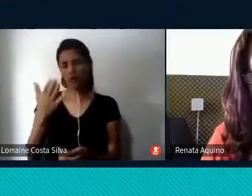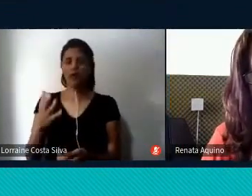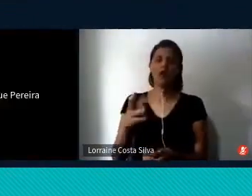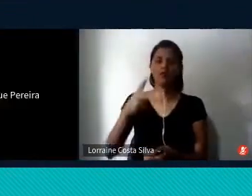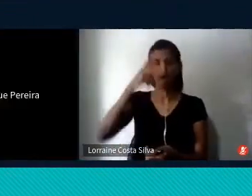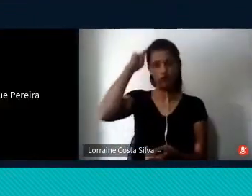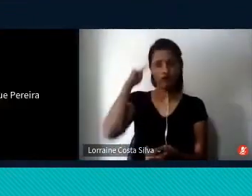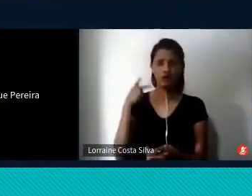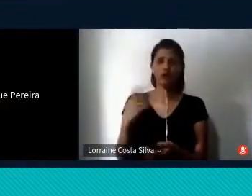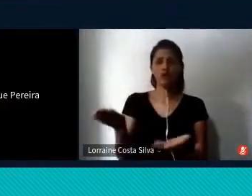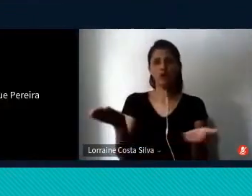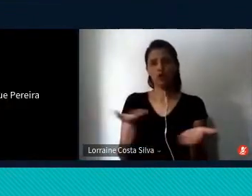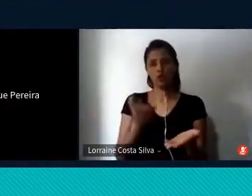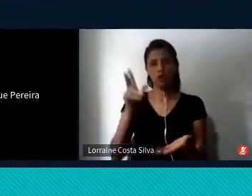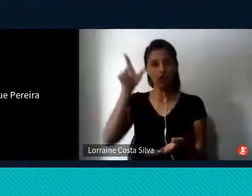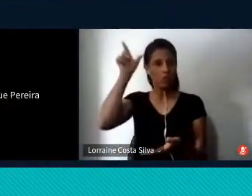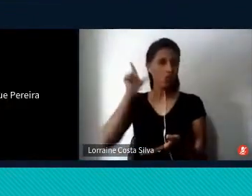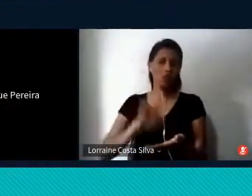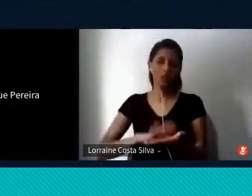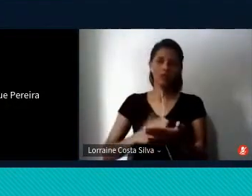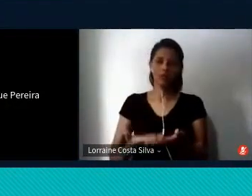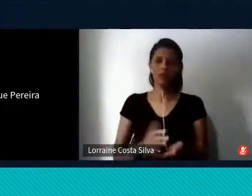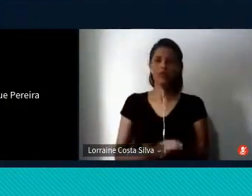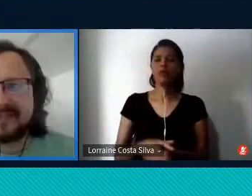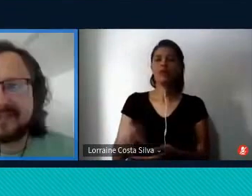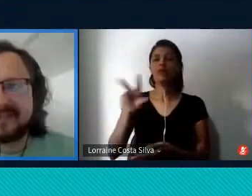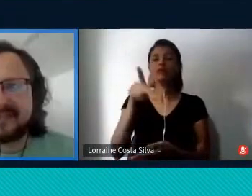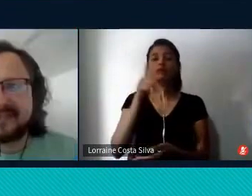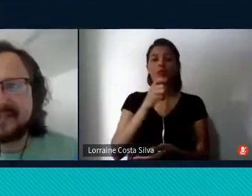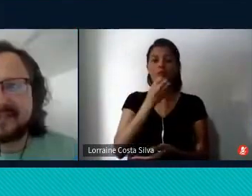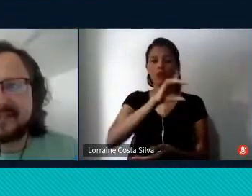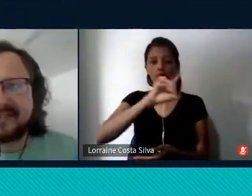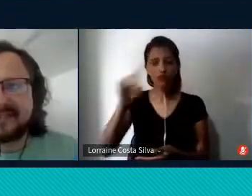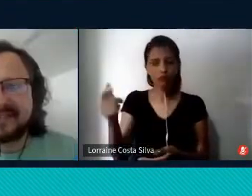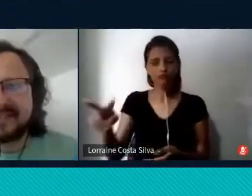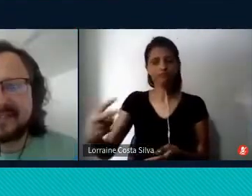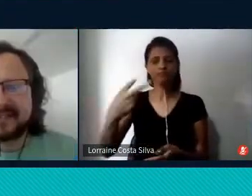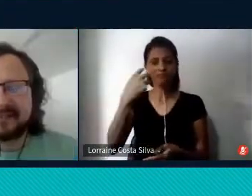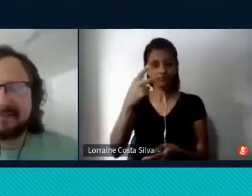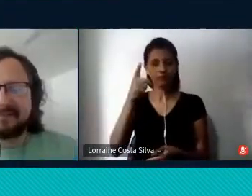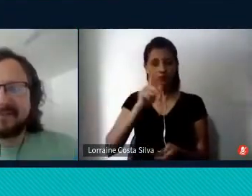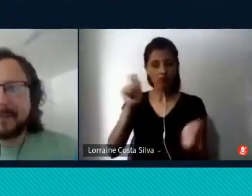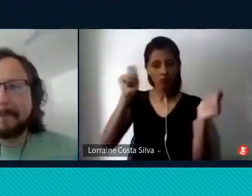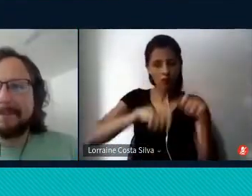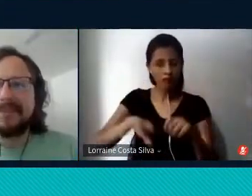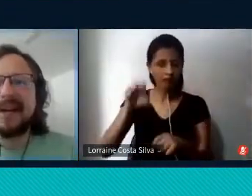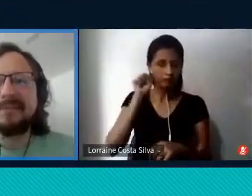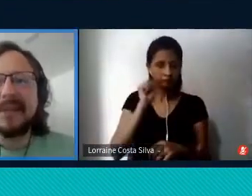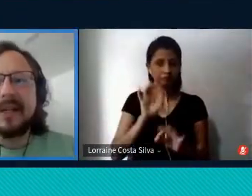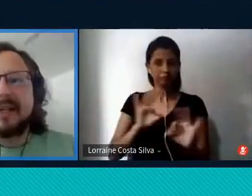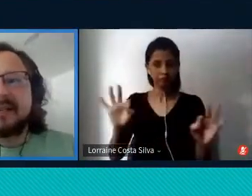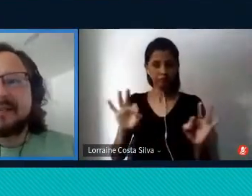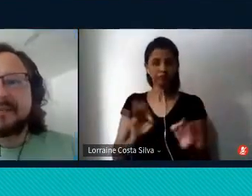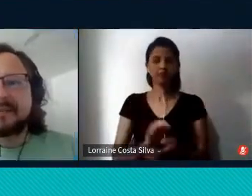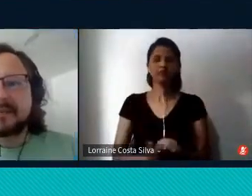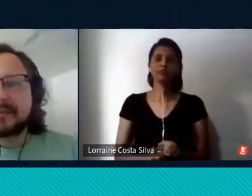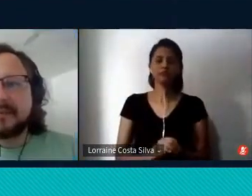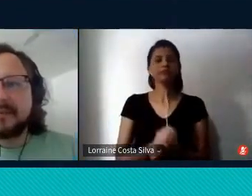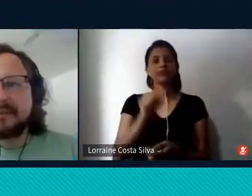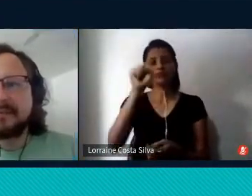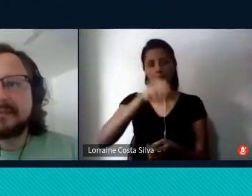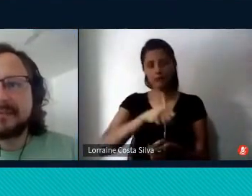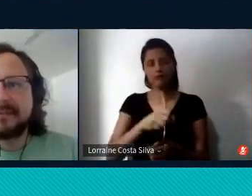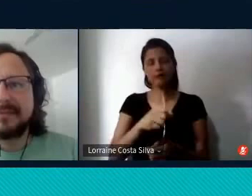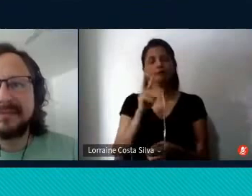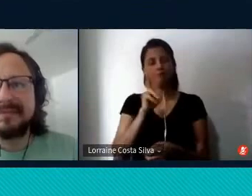Bom dia. Vocês me veem e me escutam? Estamos te vendo e escutando. Vou aqui estar no apoio.